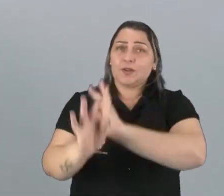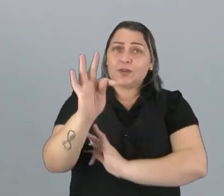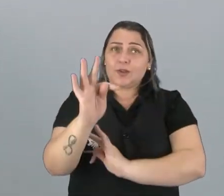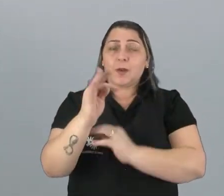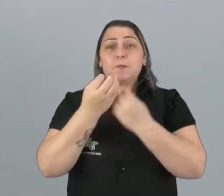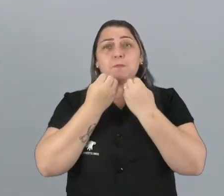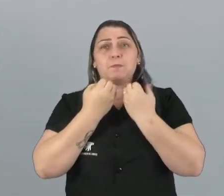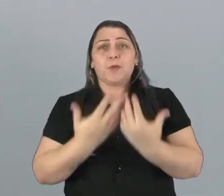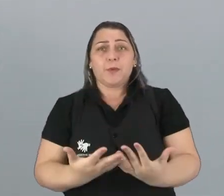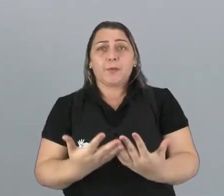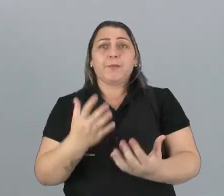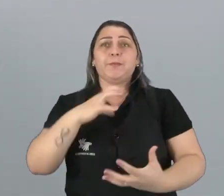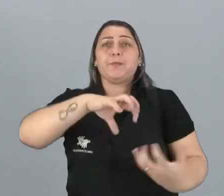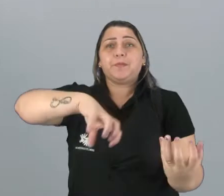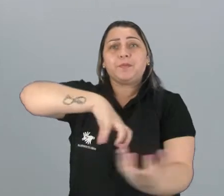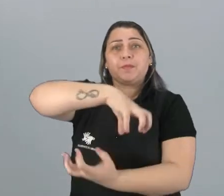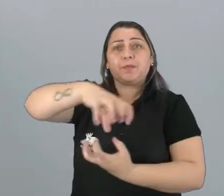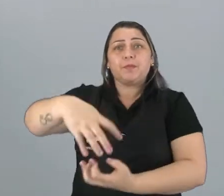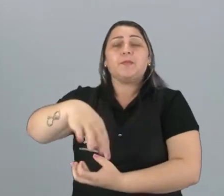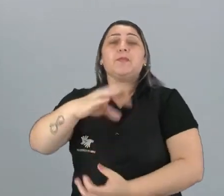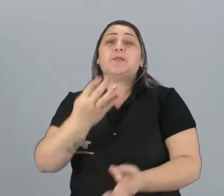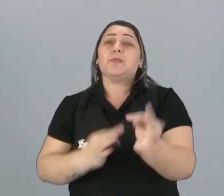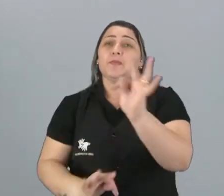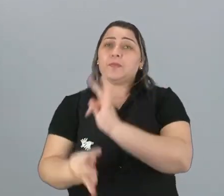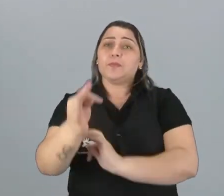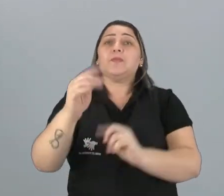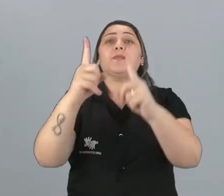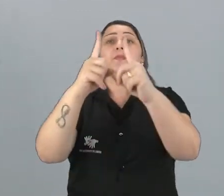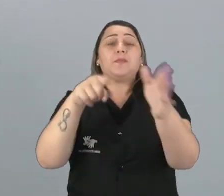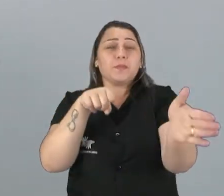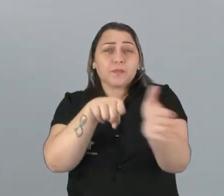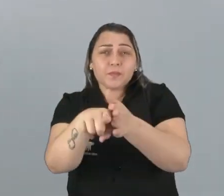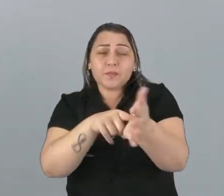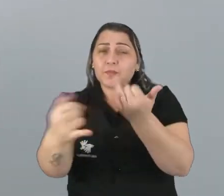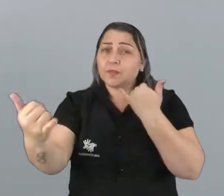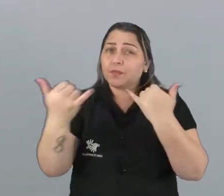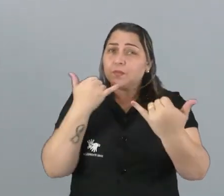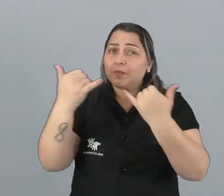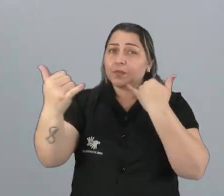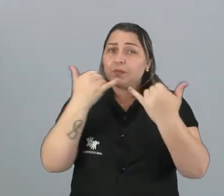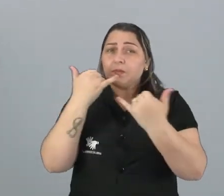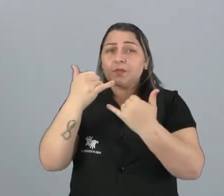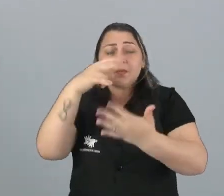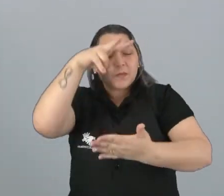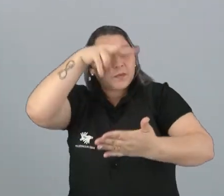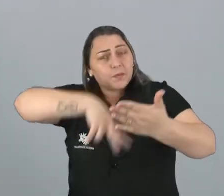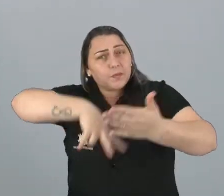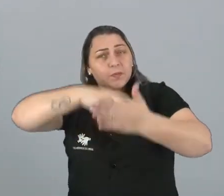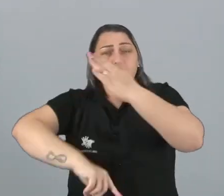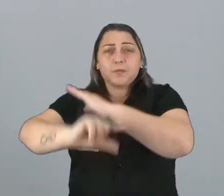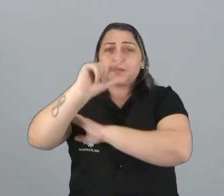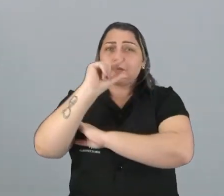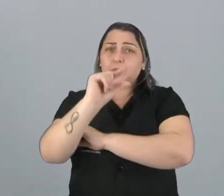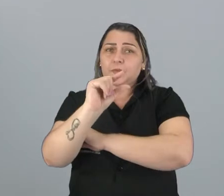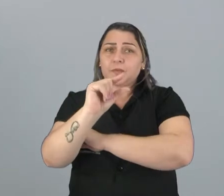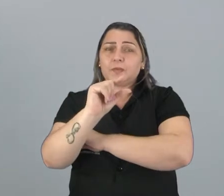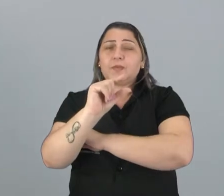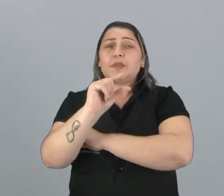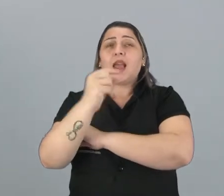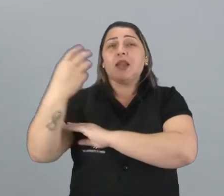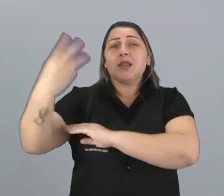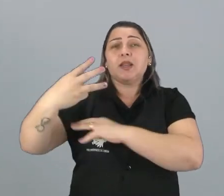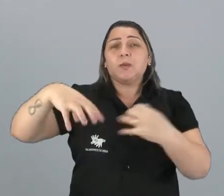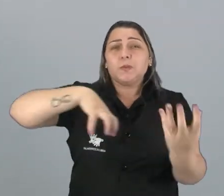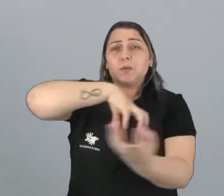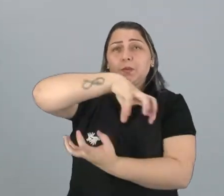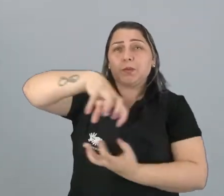Bom, a revolução tecnológica, científica e informacional. Vamos ver um pouco o histórico disso. A terceira revolução